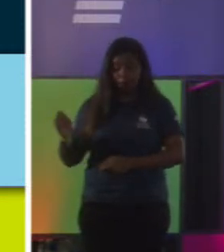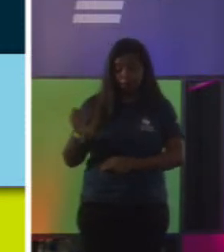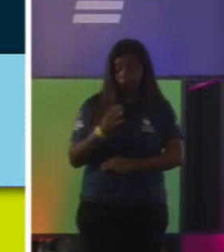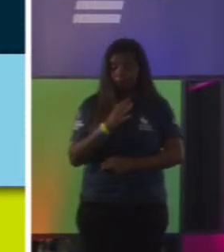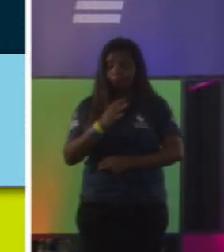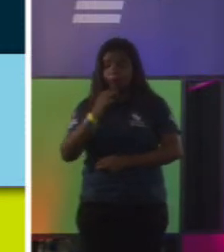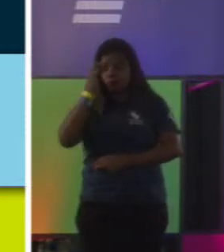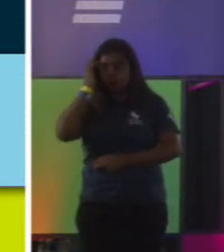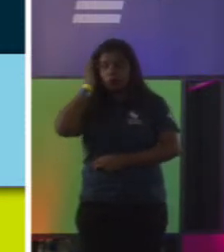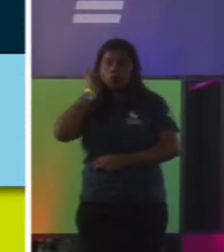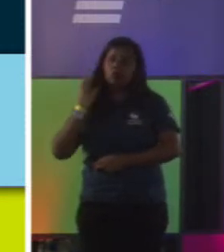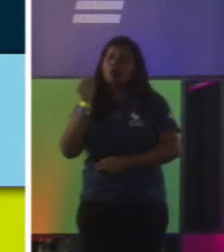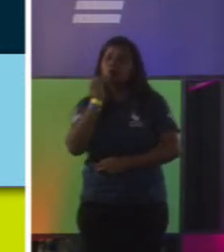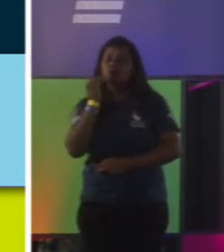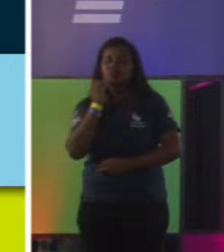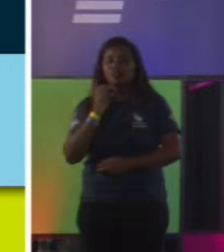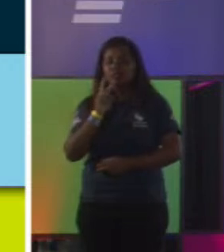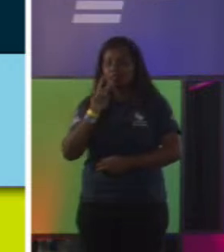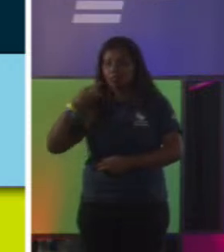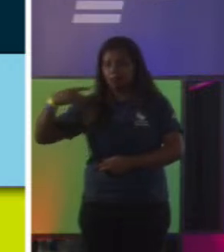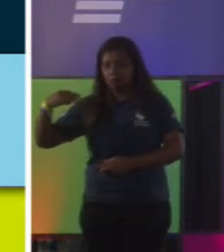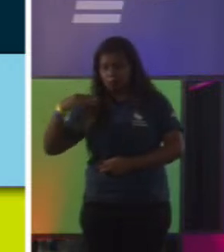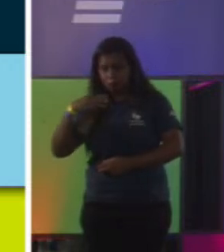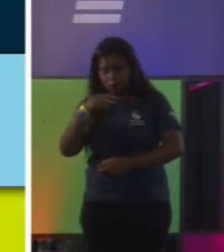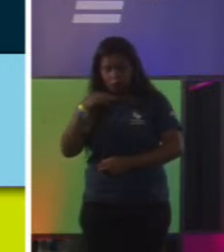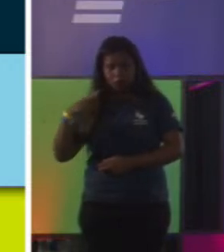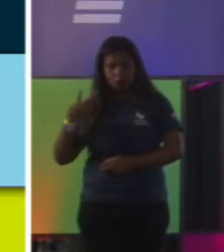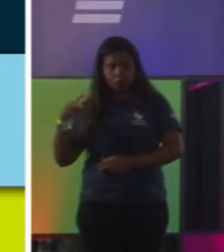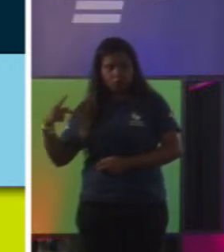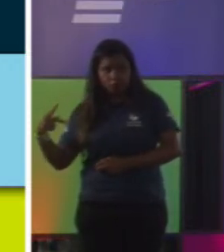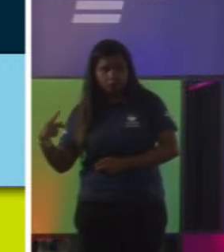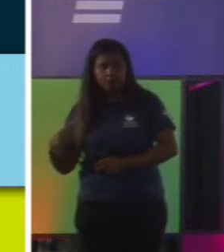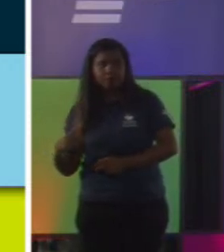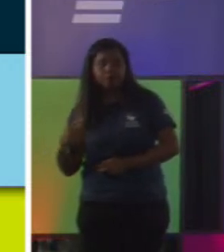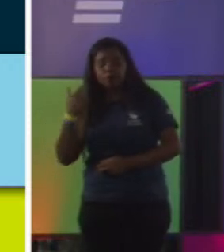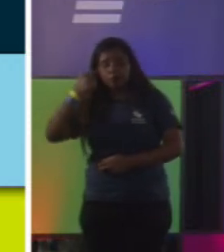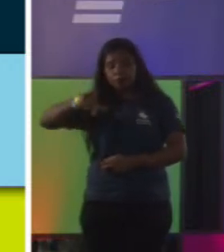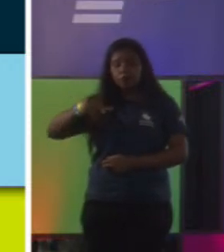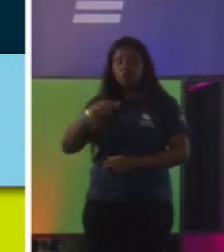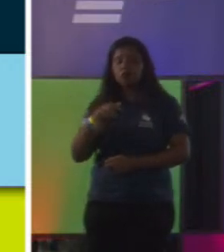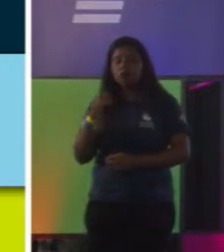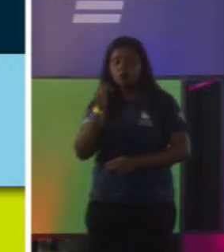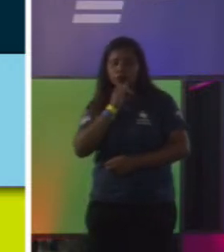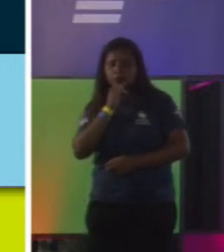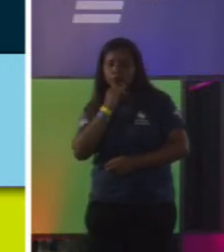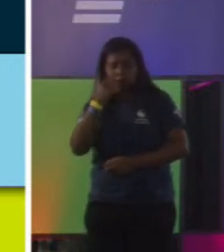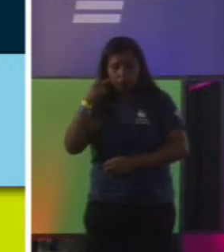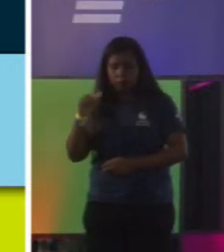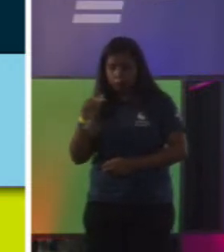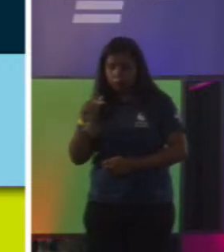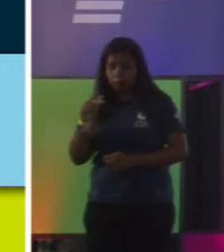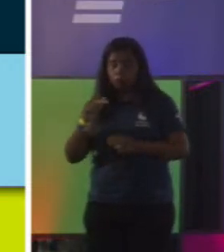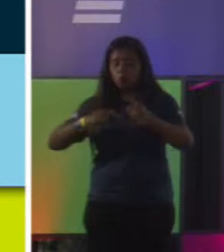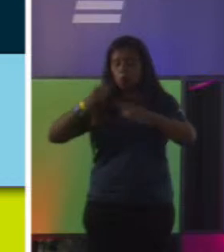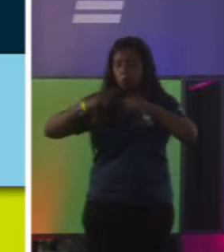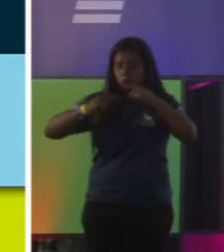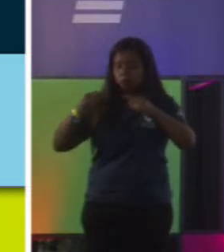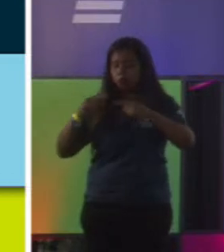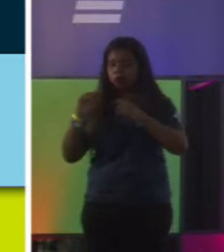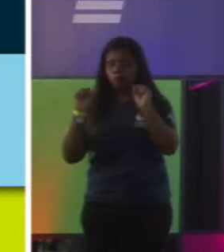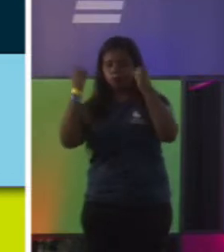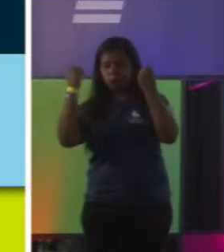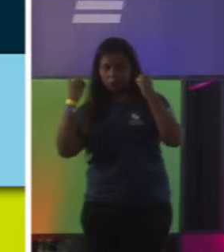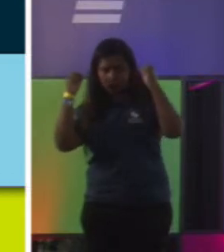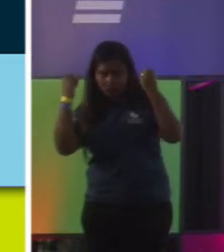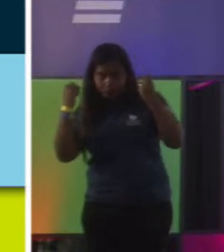e pensam-me, EP, põe no mundo. Aqui, é outro caso legal que é da ProBats. A ProBats, ela trabalha com tradução de artigos acadêmicos, só que ela